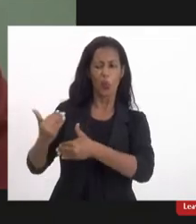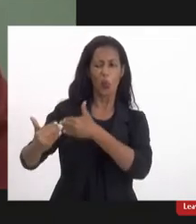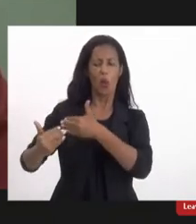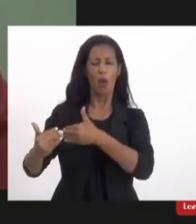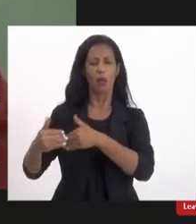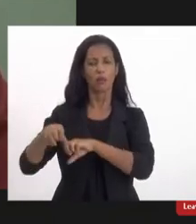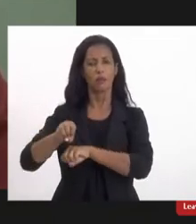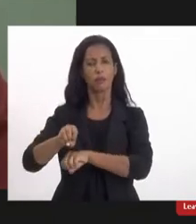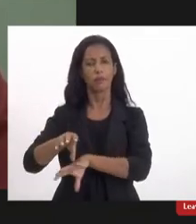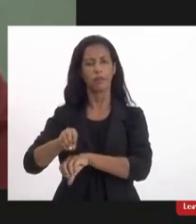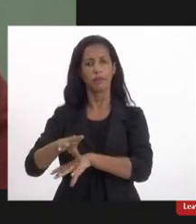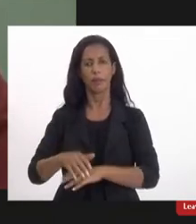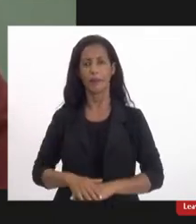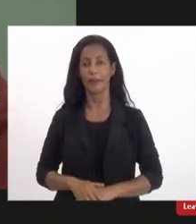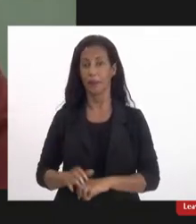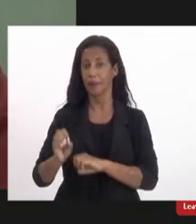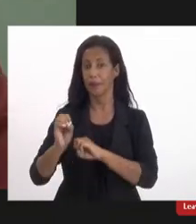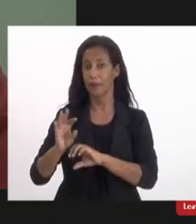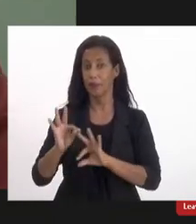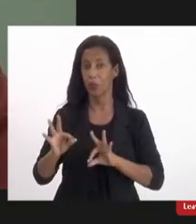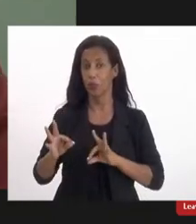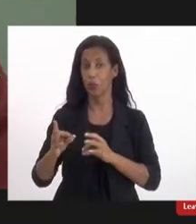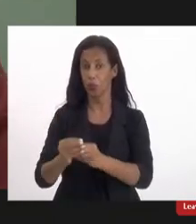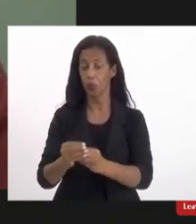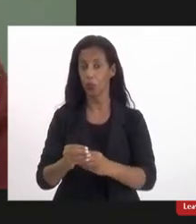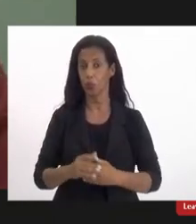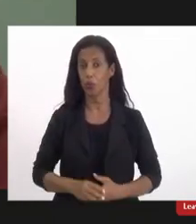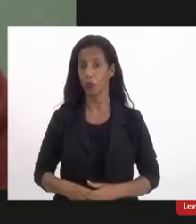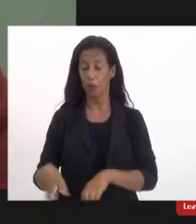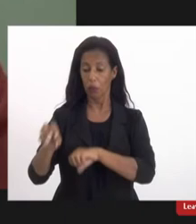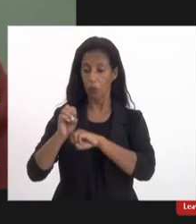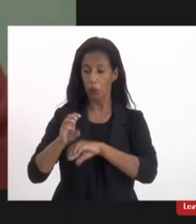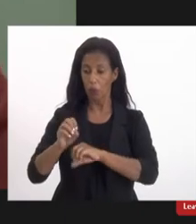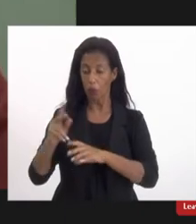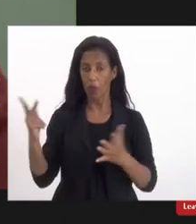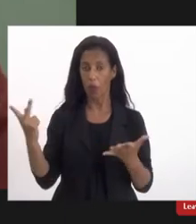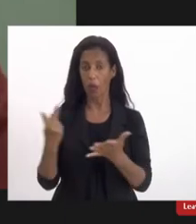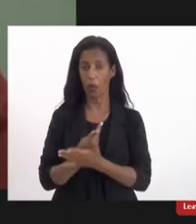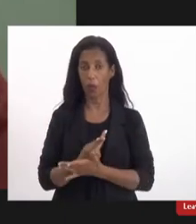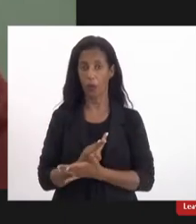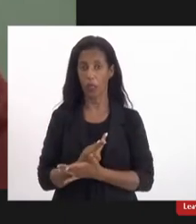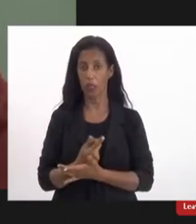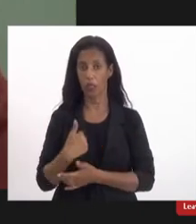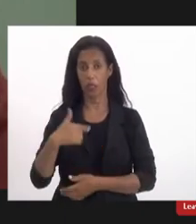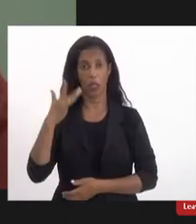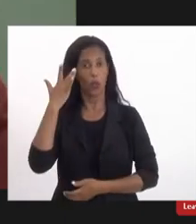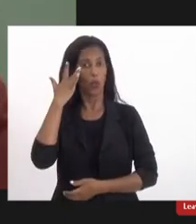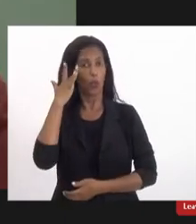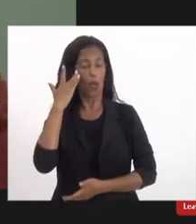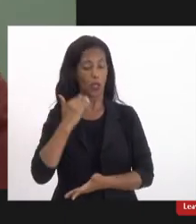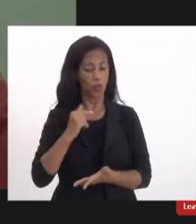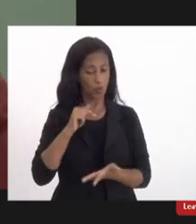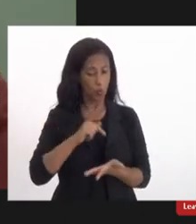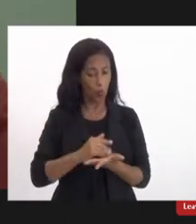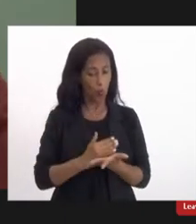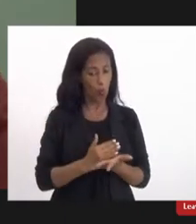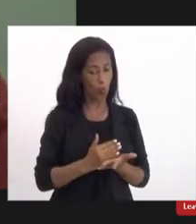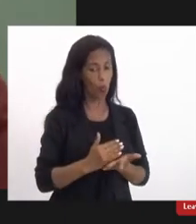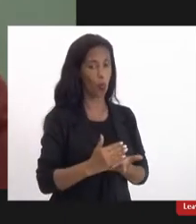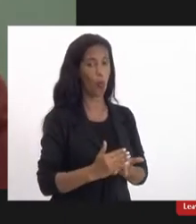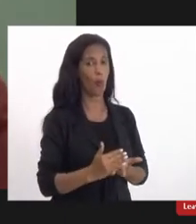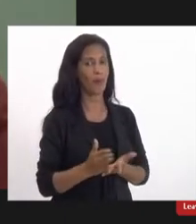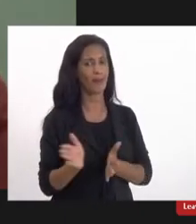educação, então, educação é tudo, e para que a educação aconteça, eu acho que o ponto de partida é a